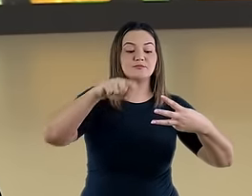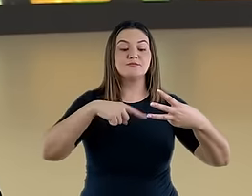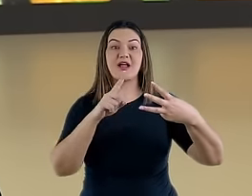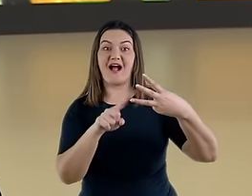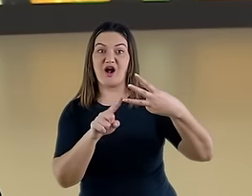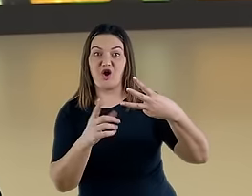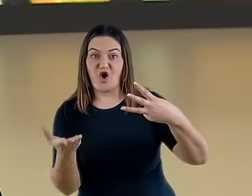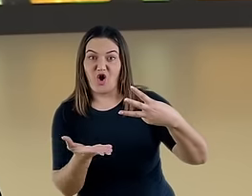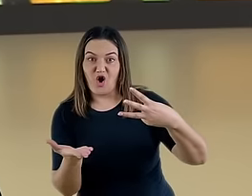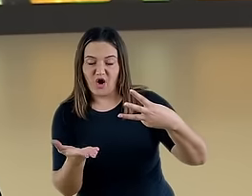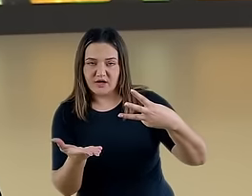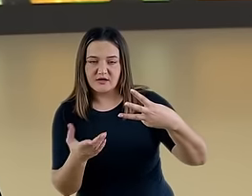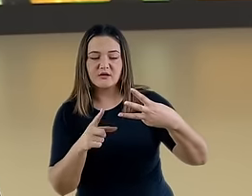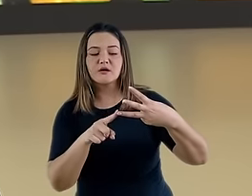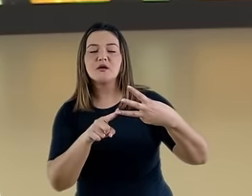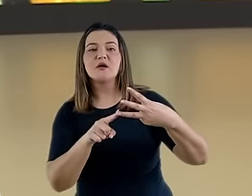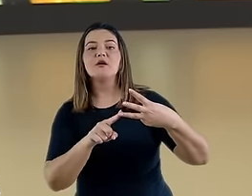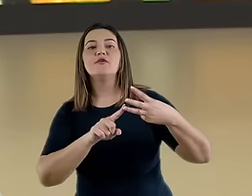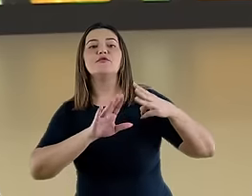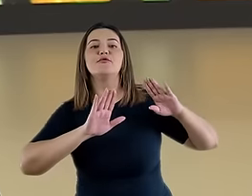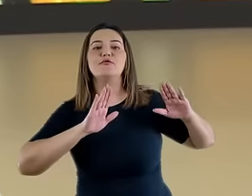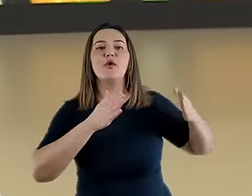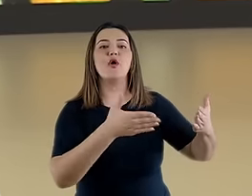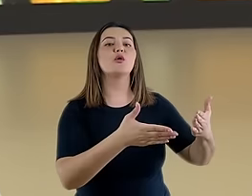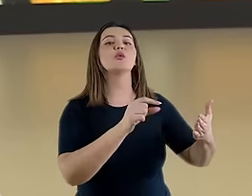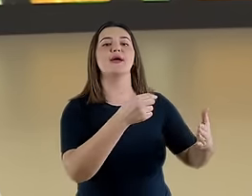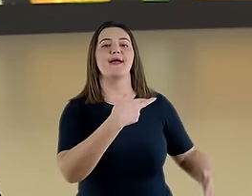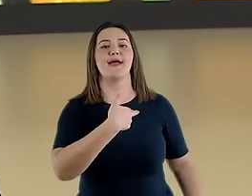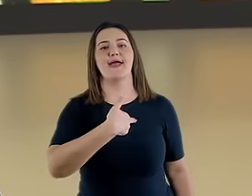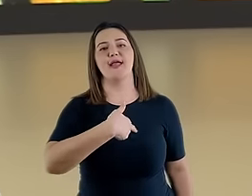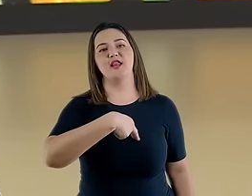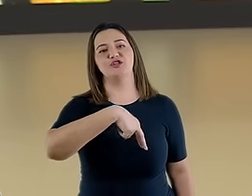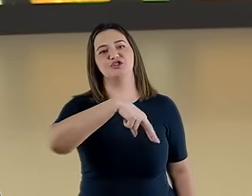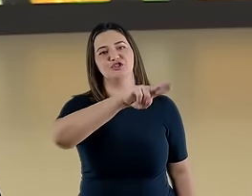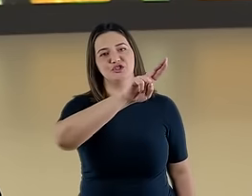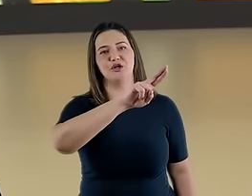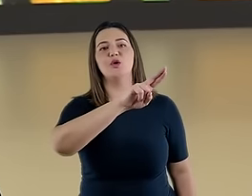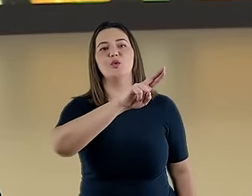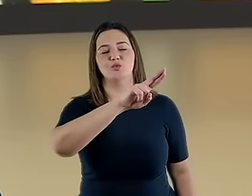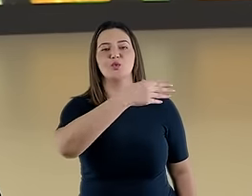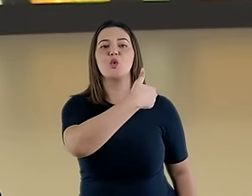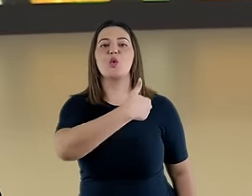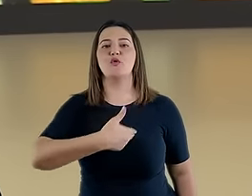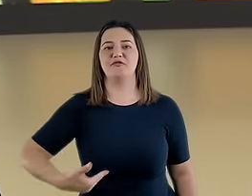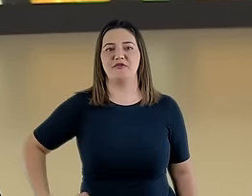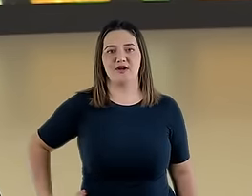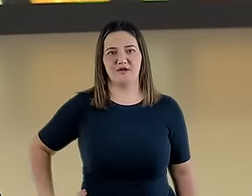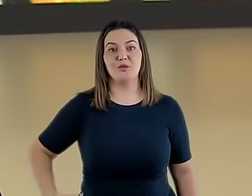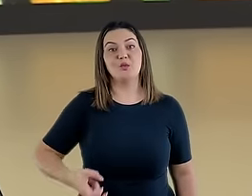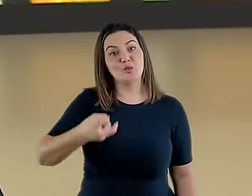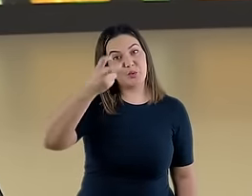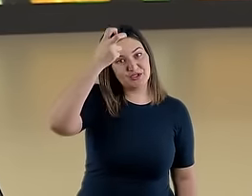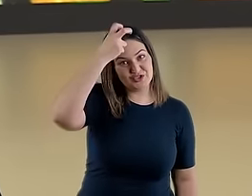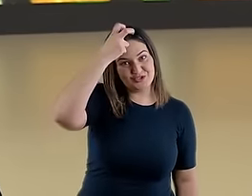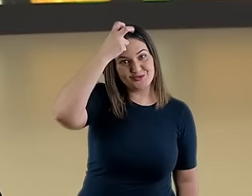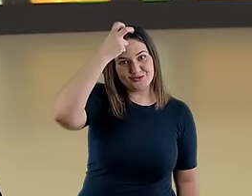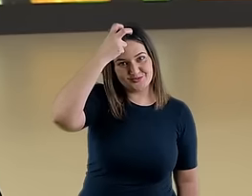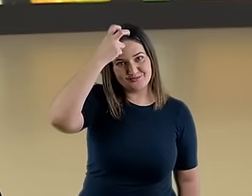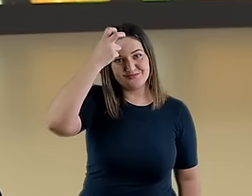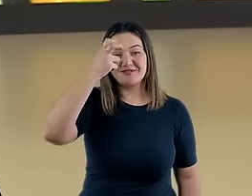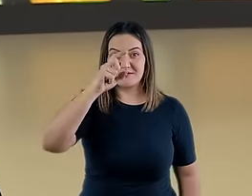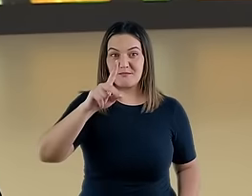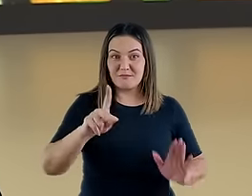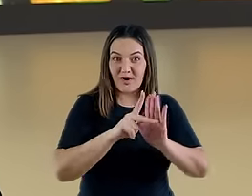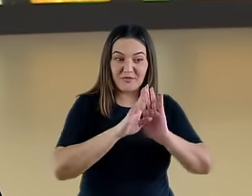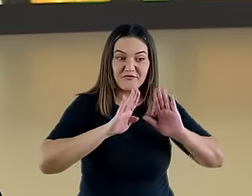se concentra na religião dos governantes do Egito, no capítulo 11, verso 40.